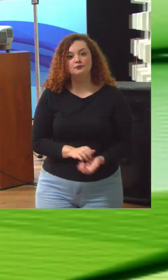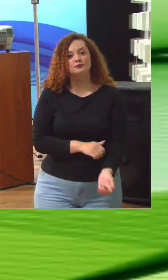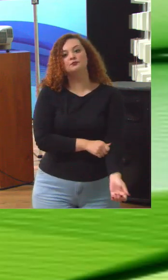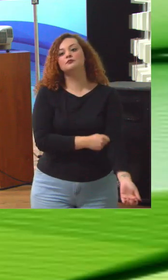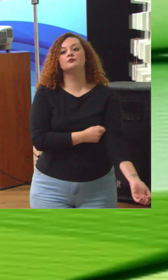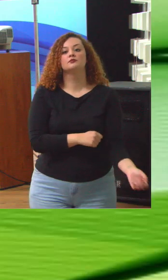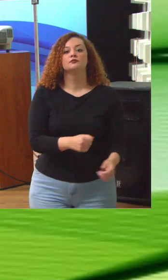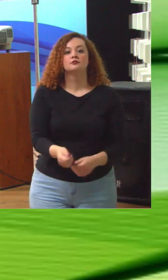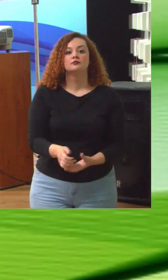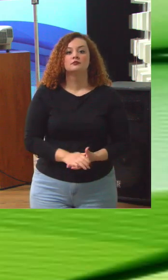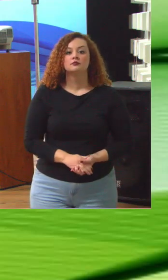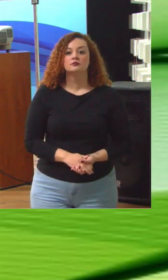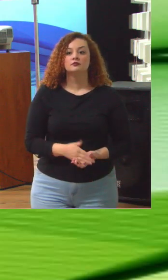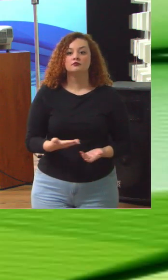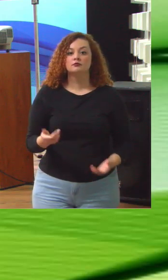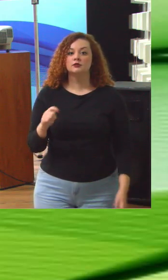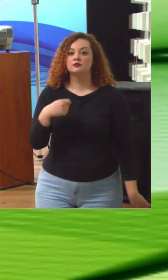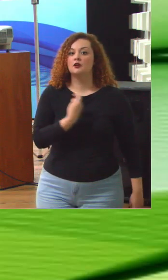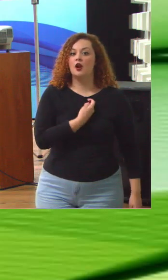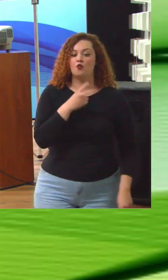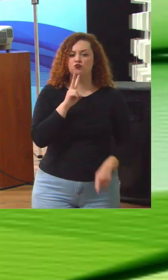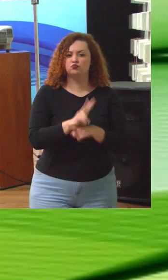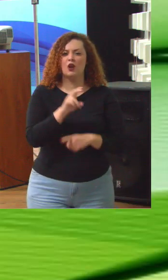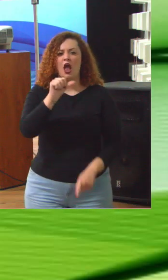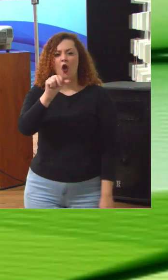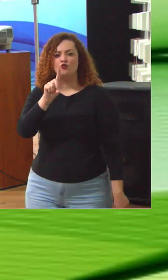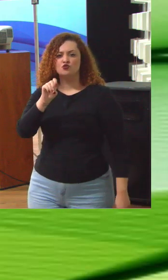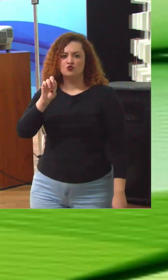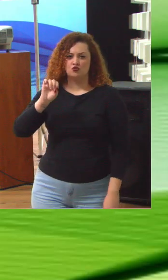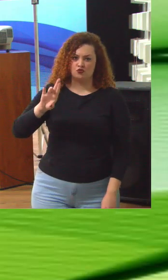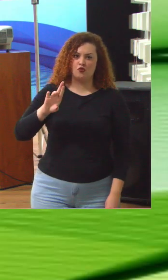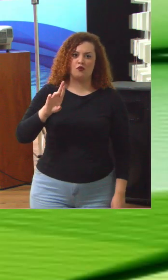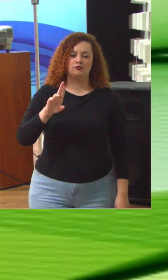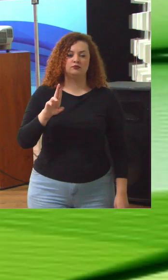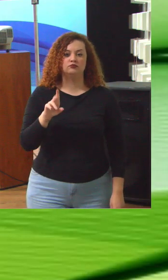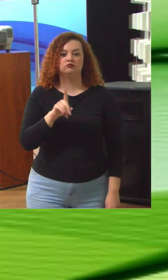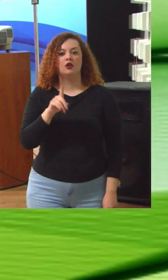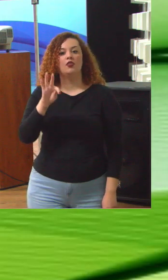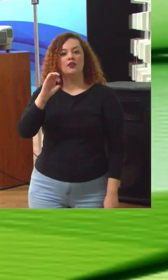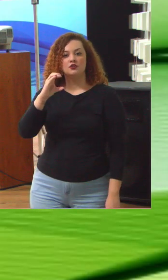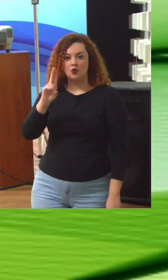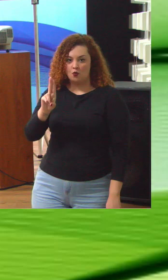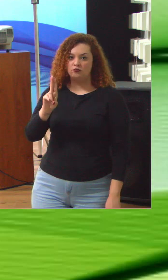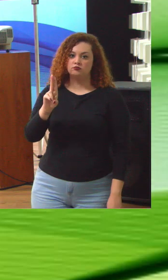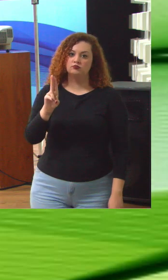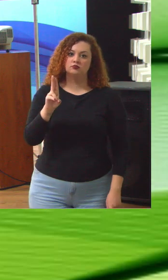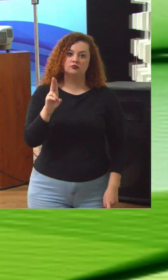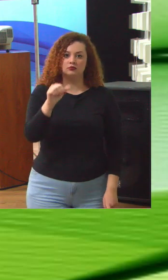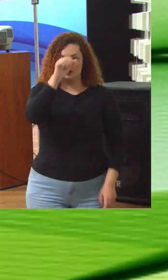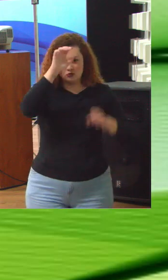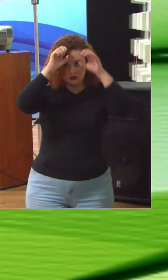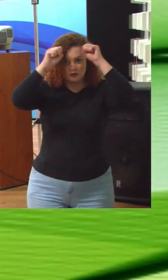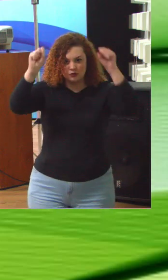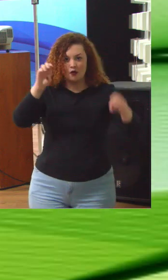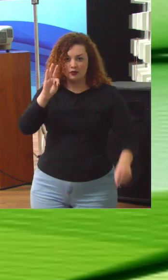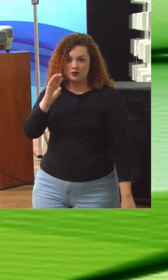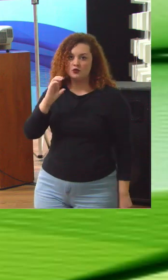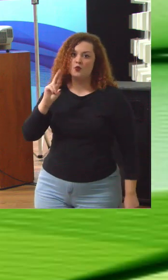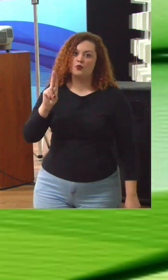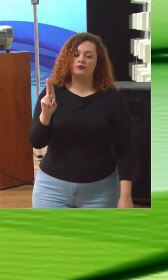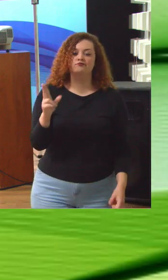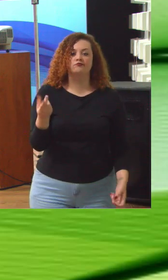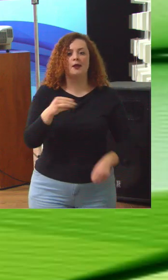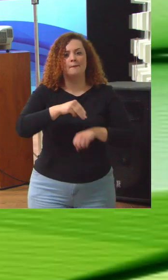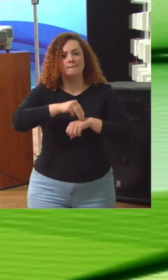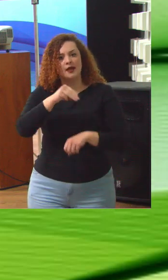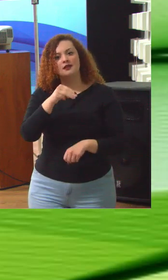Ele é Auditor Federal de Controle Externo do Tribunal de Contas da União TCU. É mestre